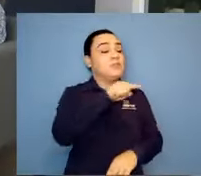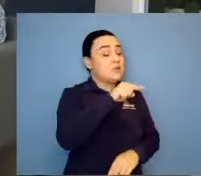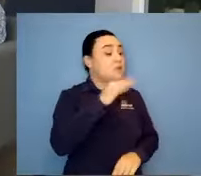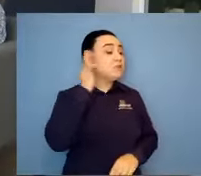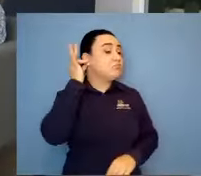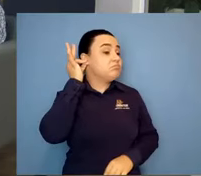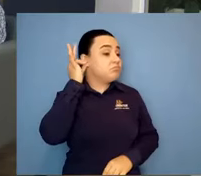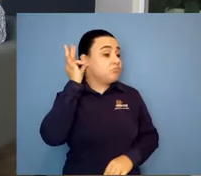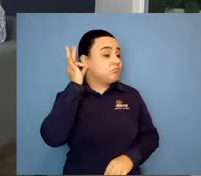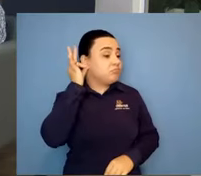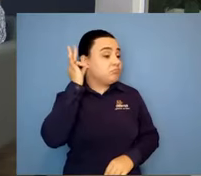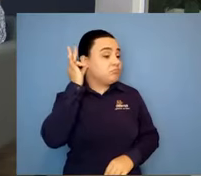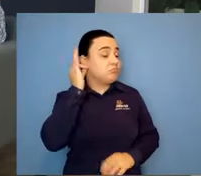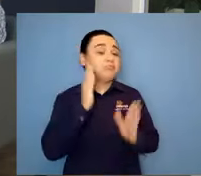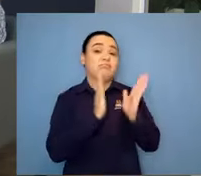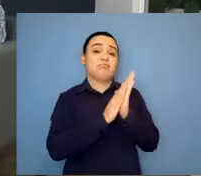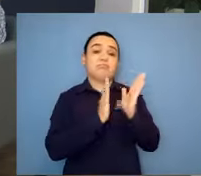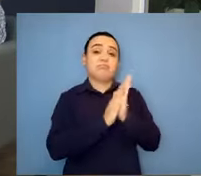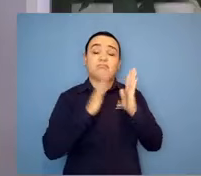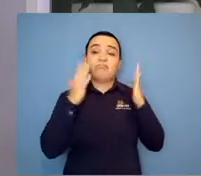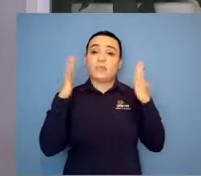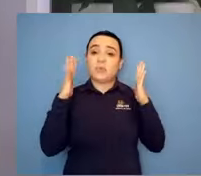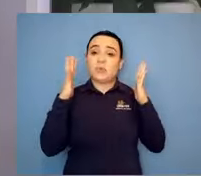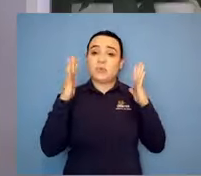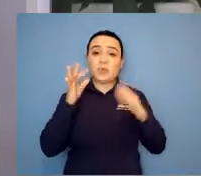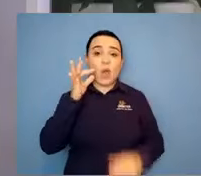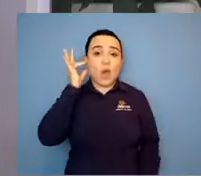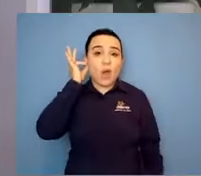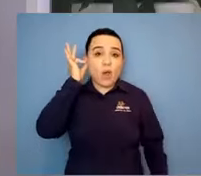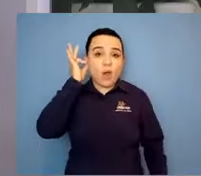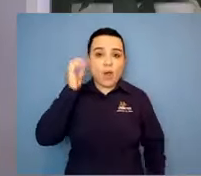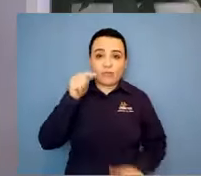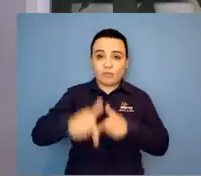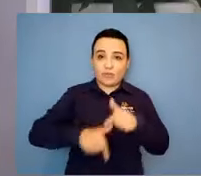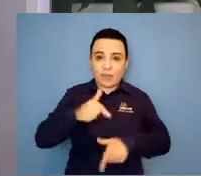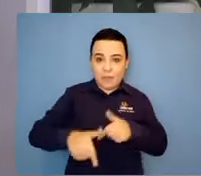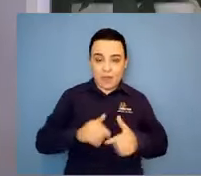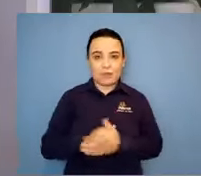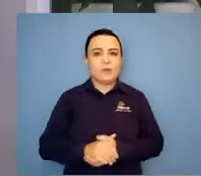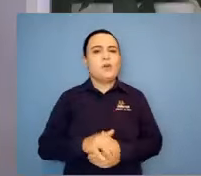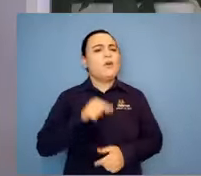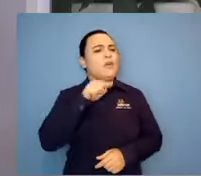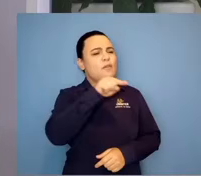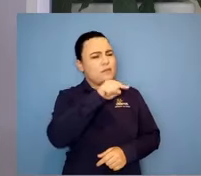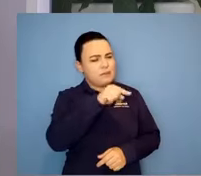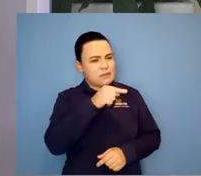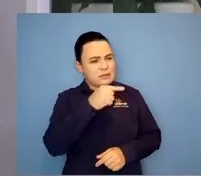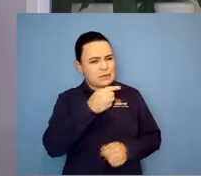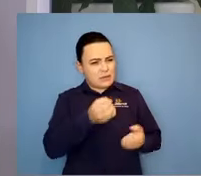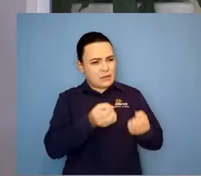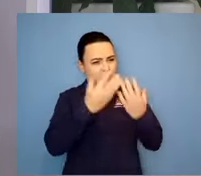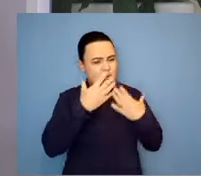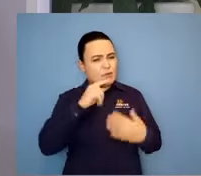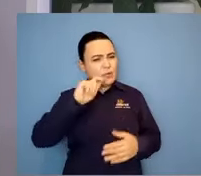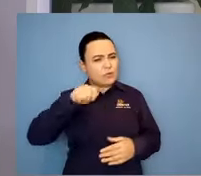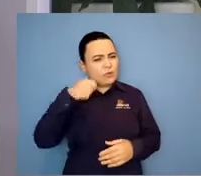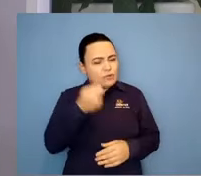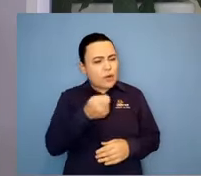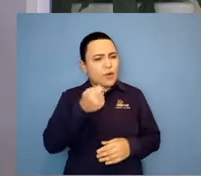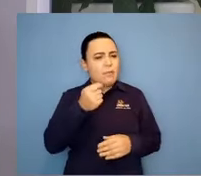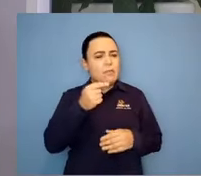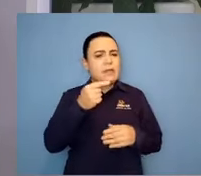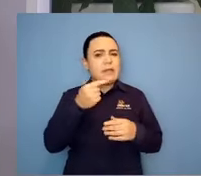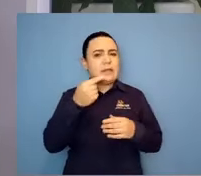Agora você comentou que está havendo o movimento todo para o diagnóstico. O